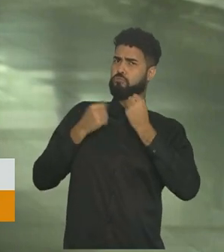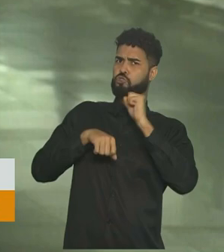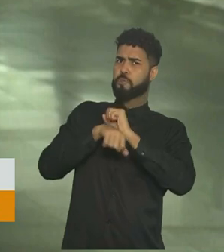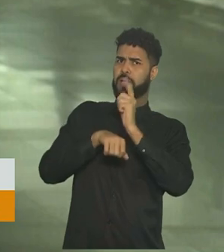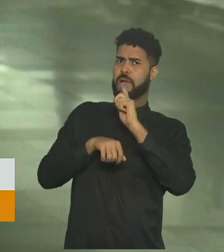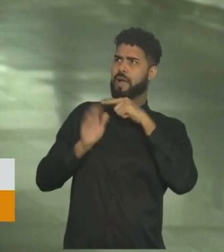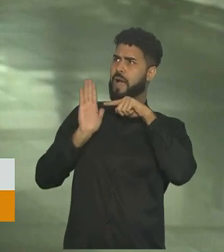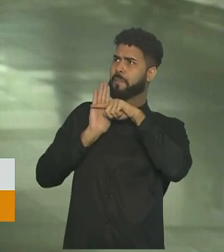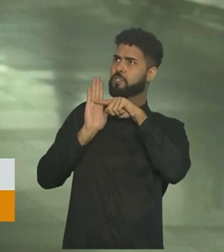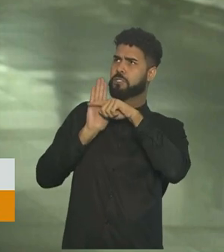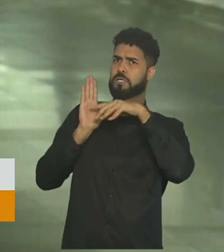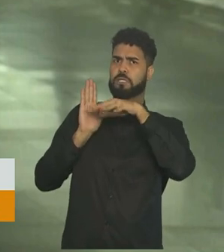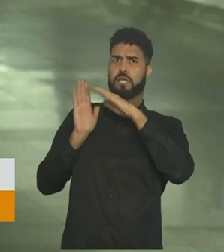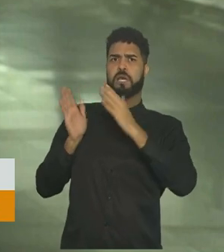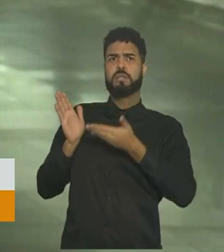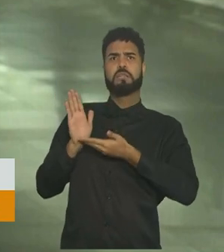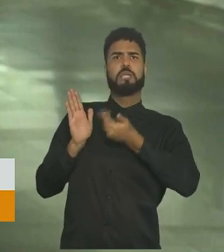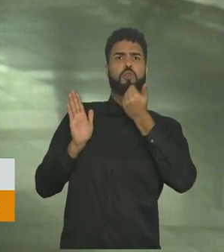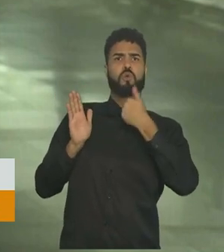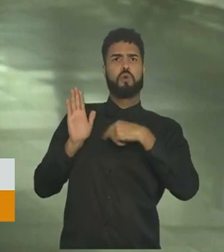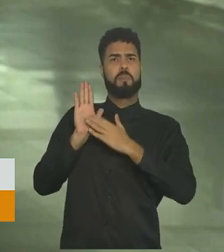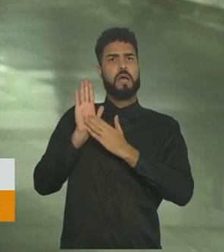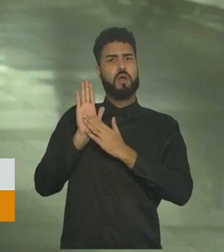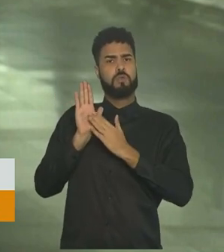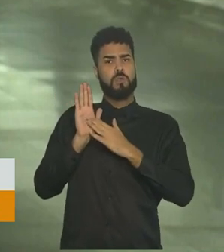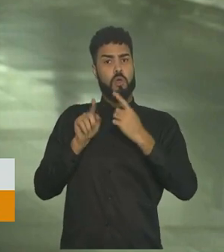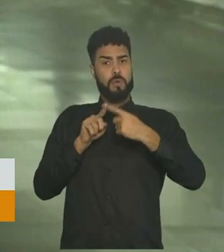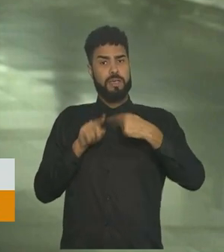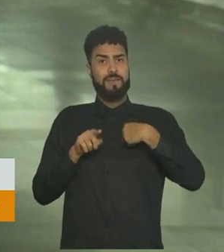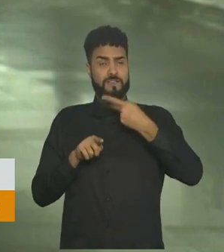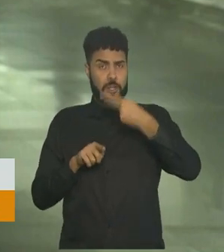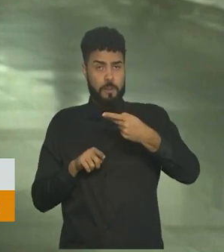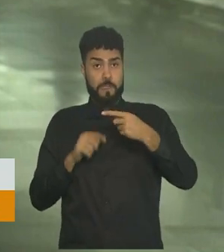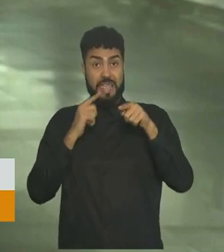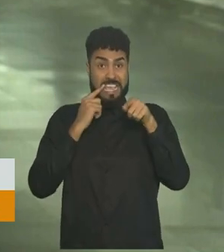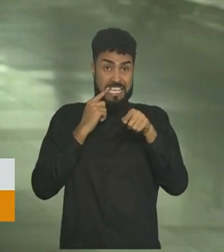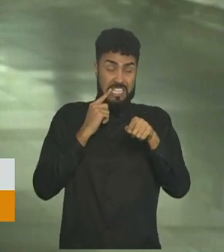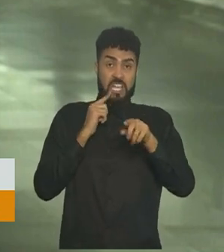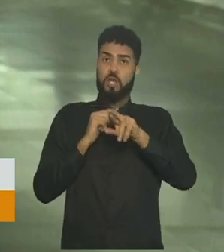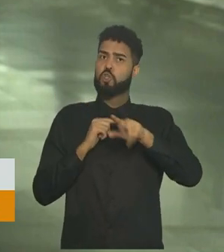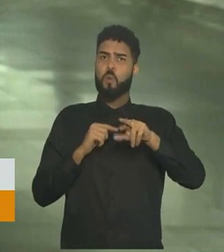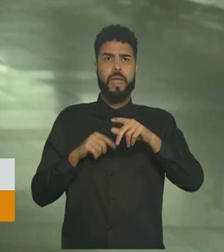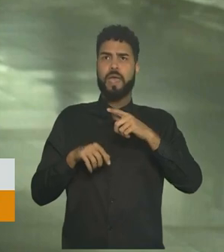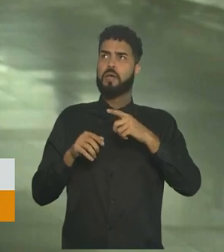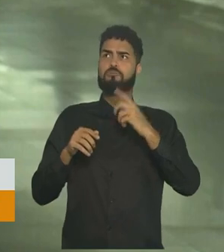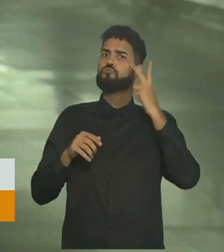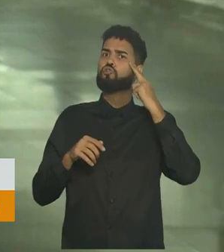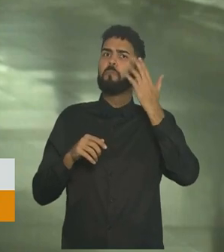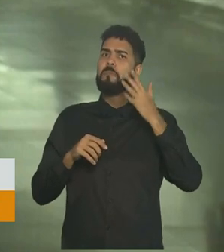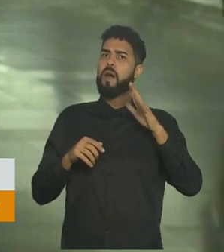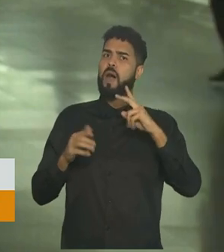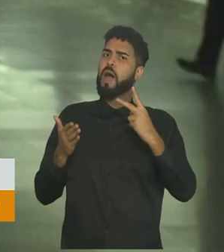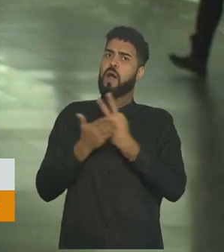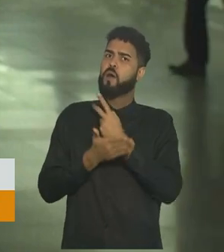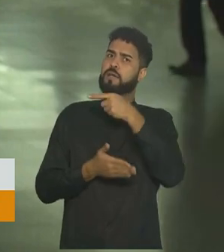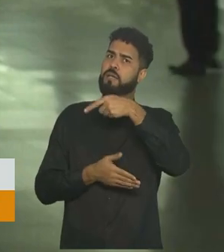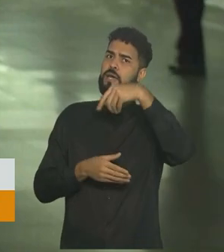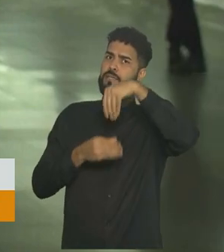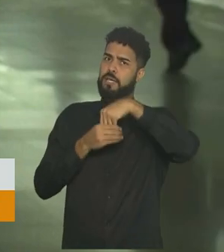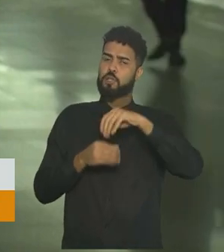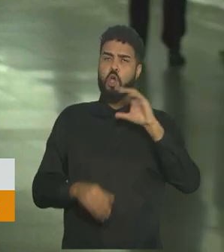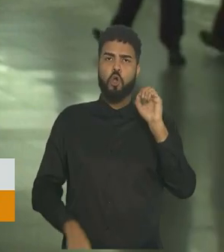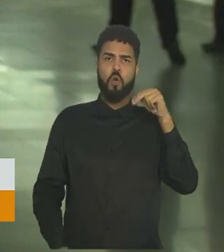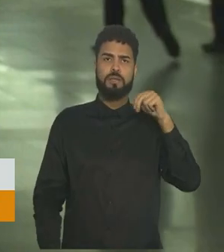dessa pesquisa de pauta. Ele disse que não é uma conduta comum de acontecer dentro do